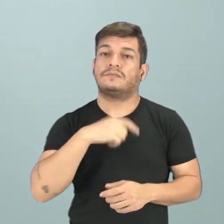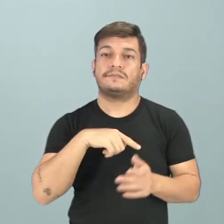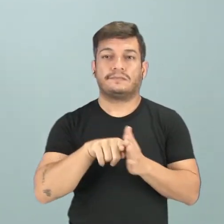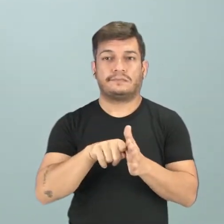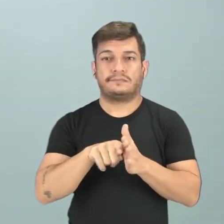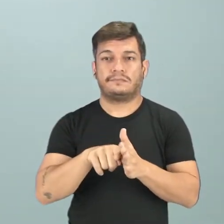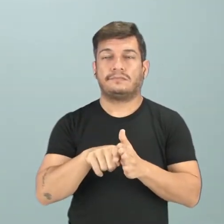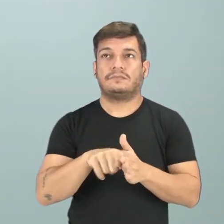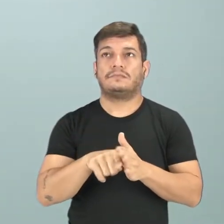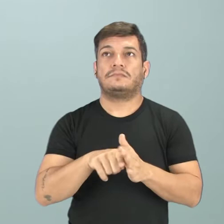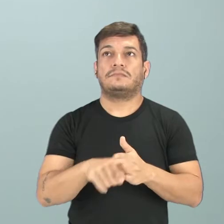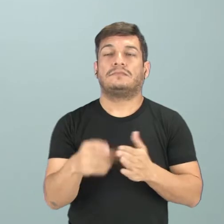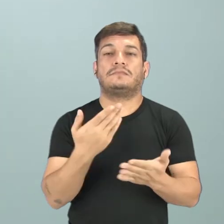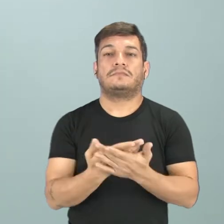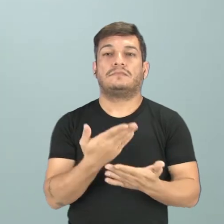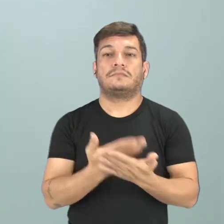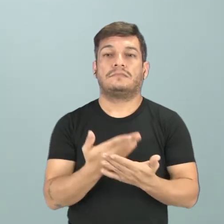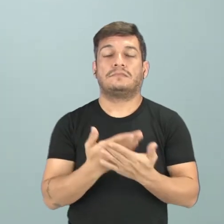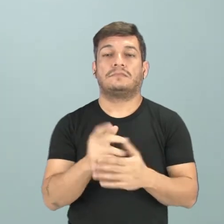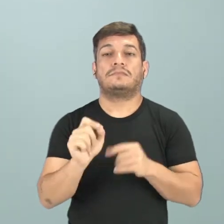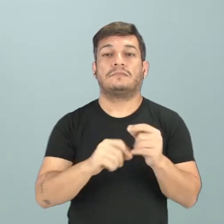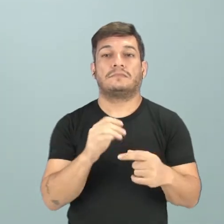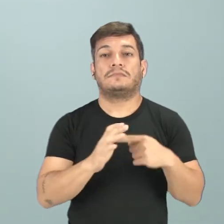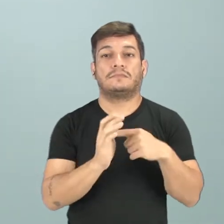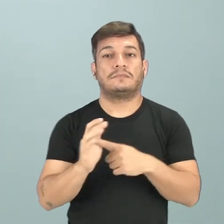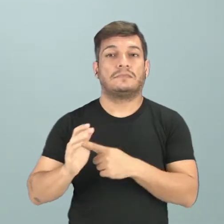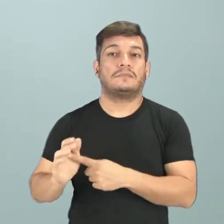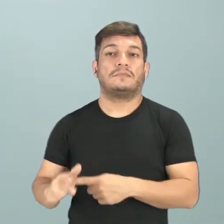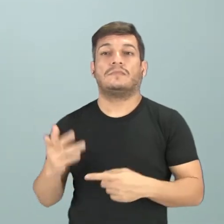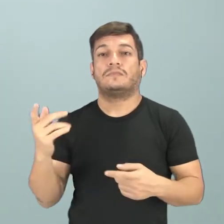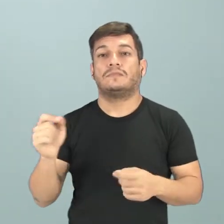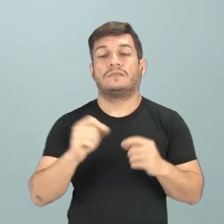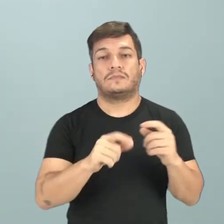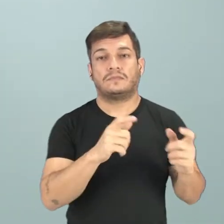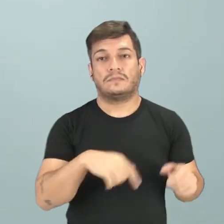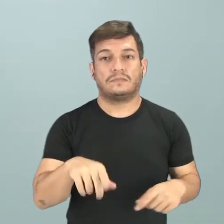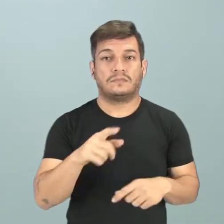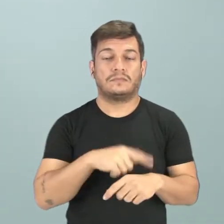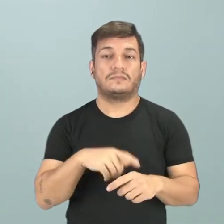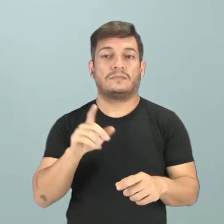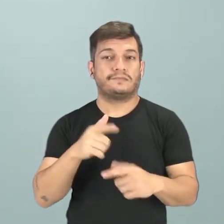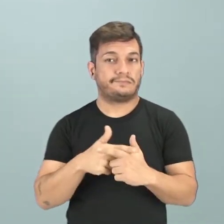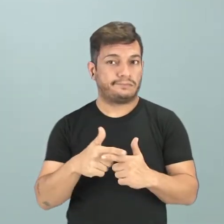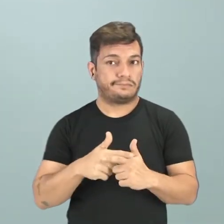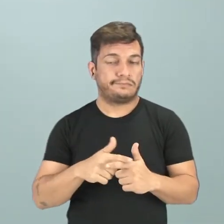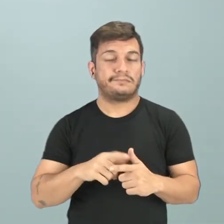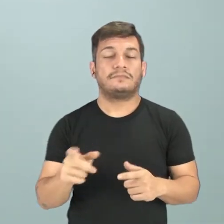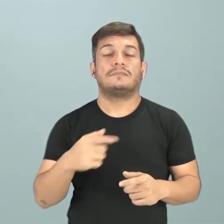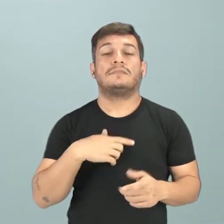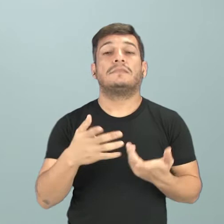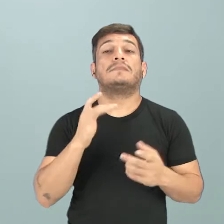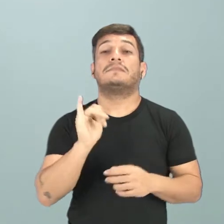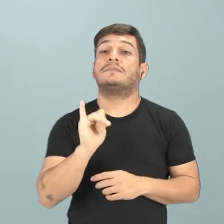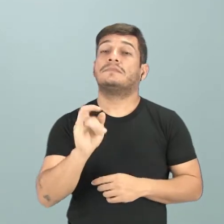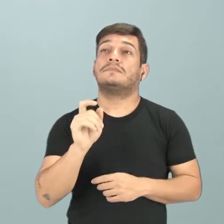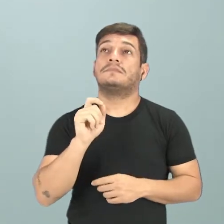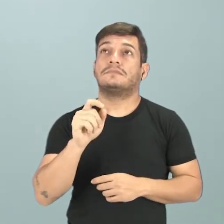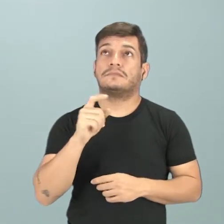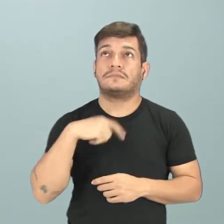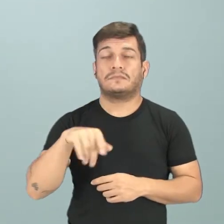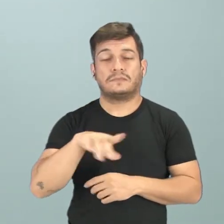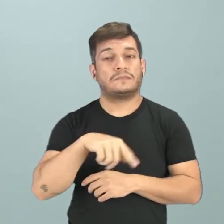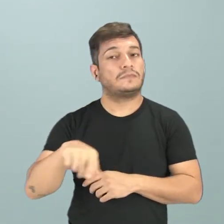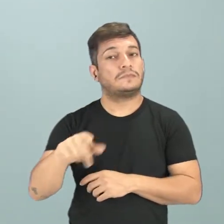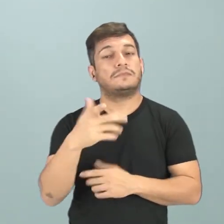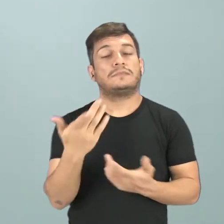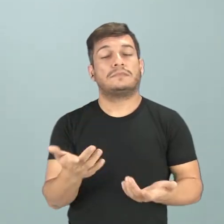pesquisas, os estudos para orientá-lo justamente nesses impactos. O que é que eu quero dizer a